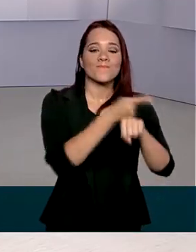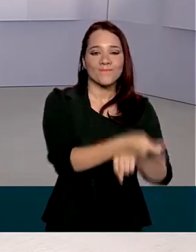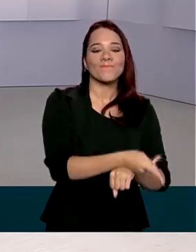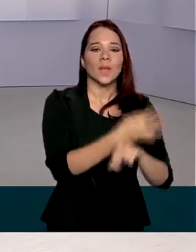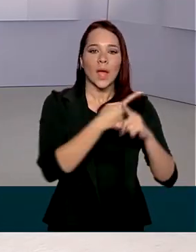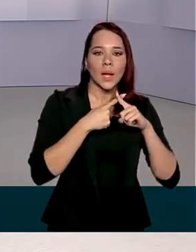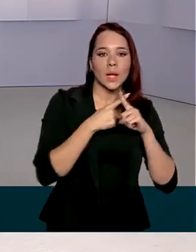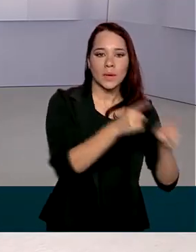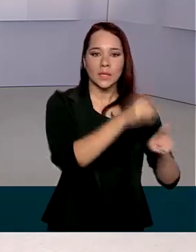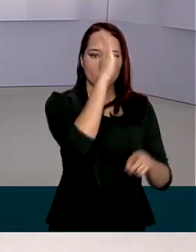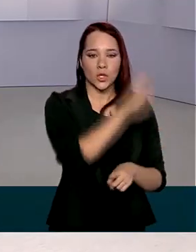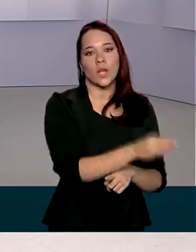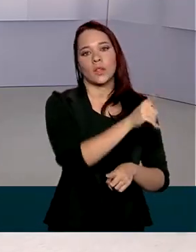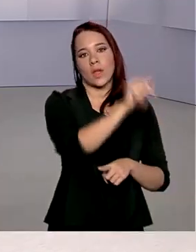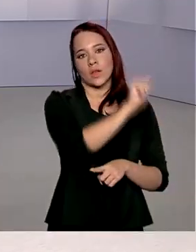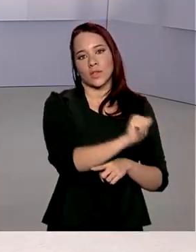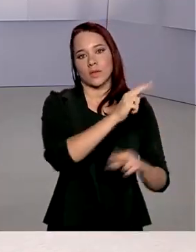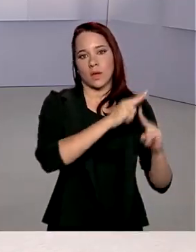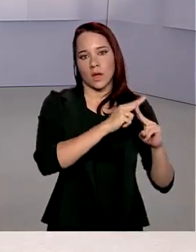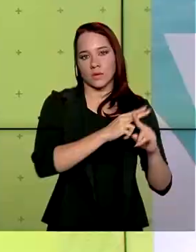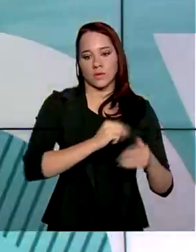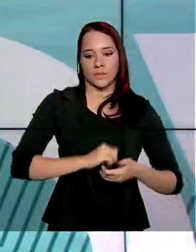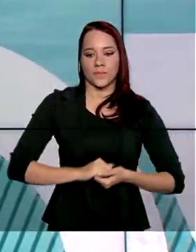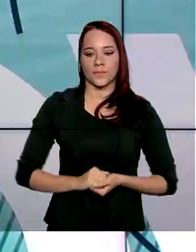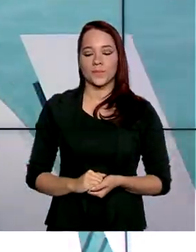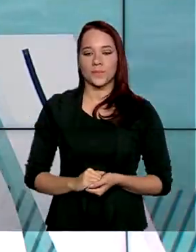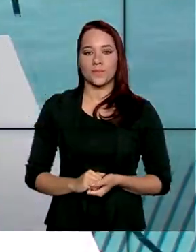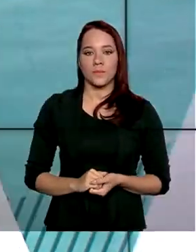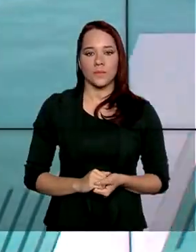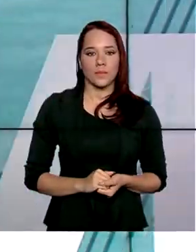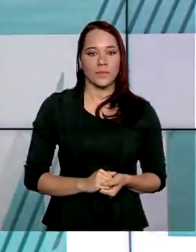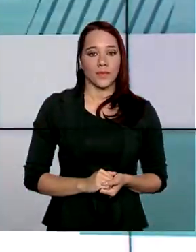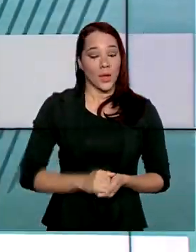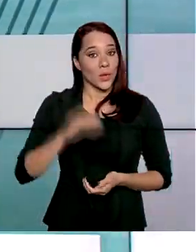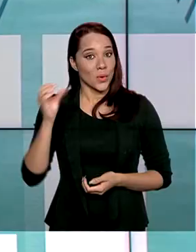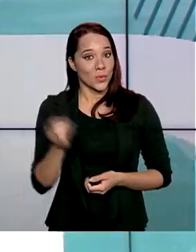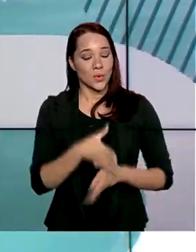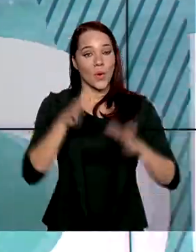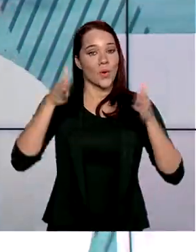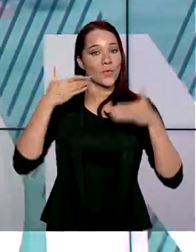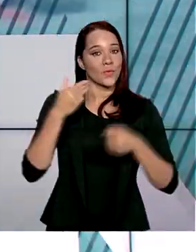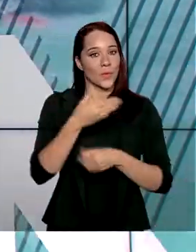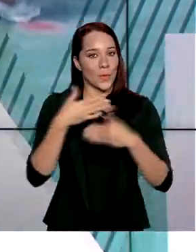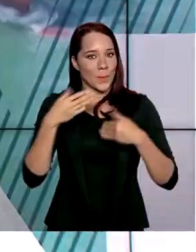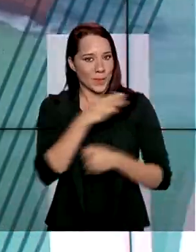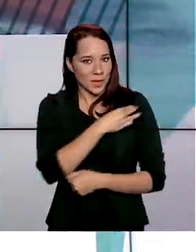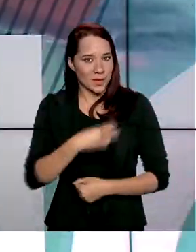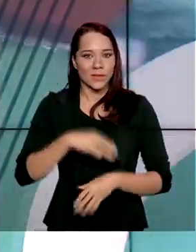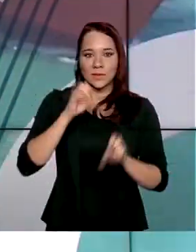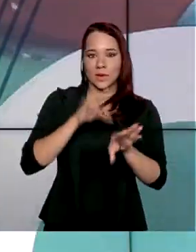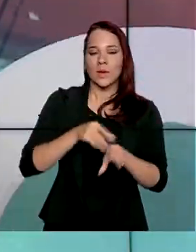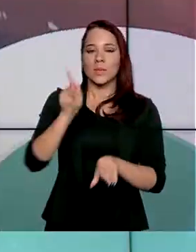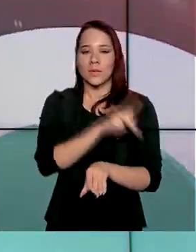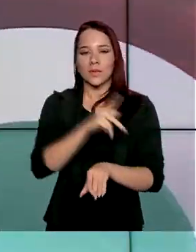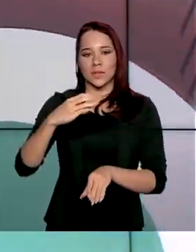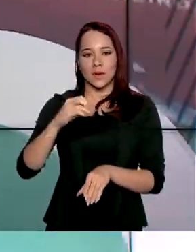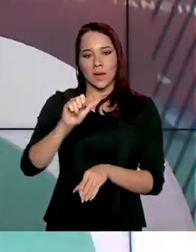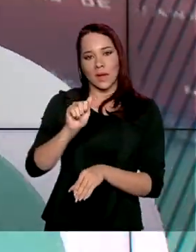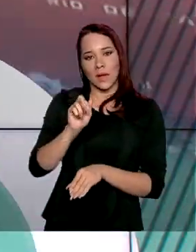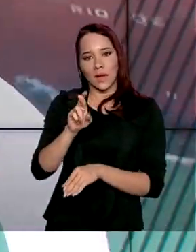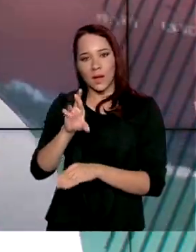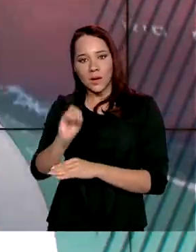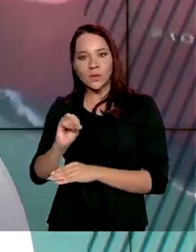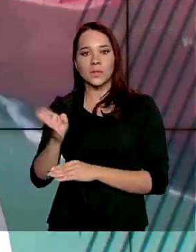contestação diretamente nas agências da Caixa. E o novo ministro da Educação é o professor Carlos Alberto